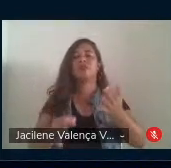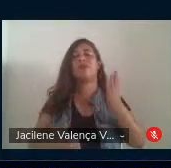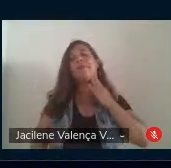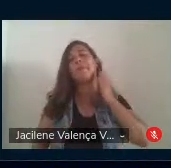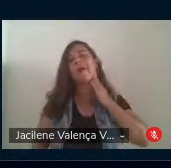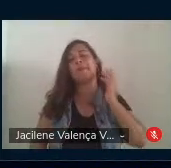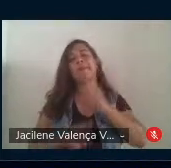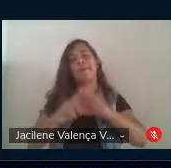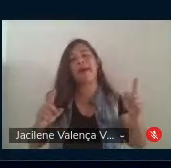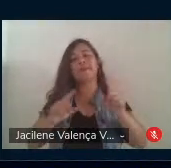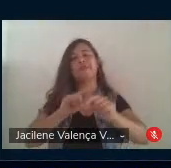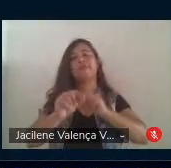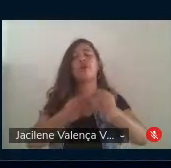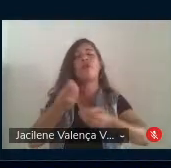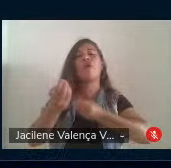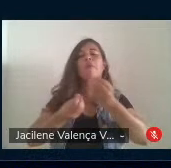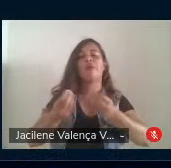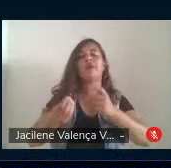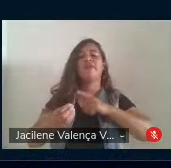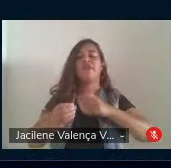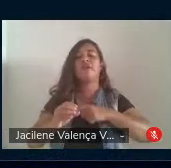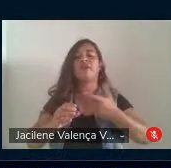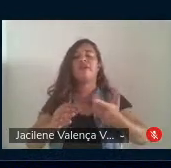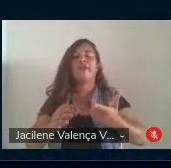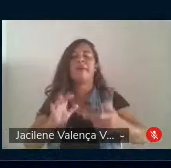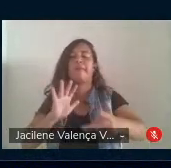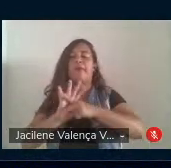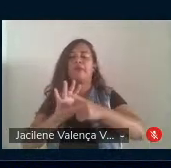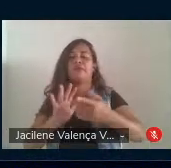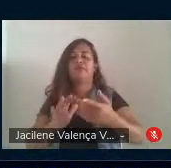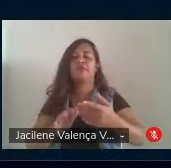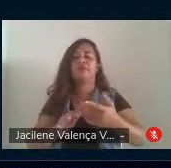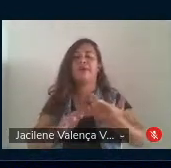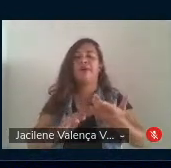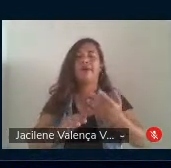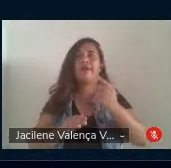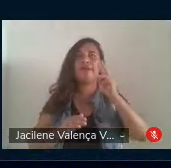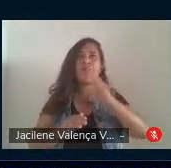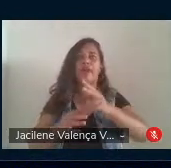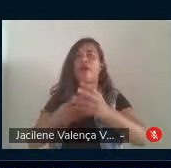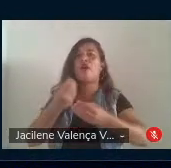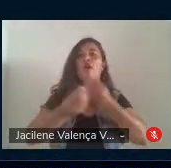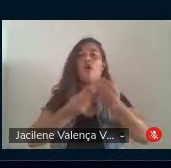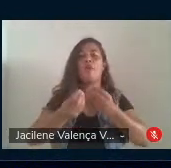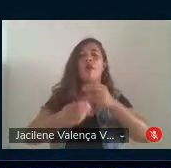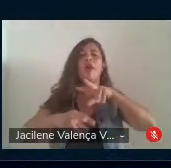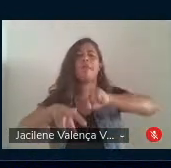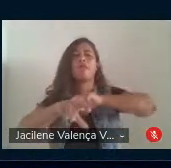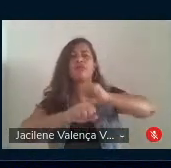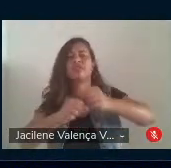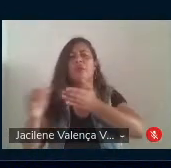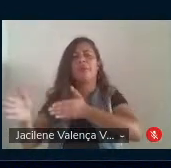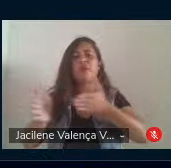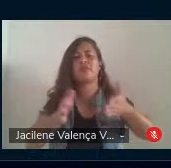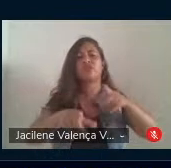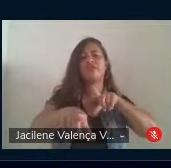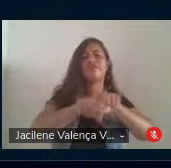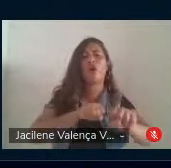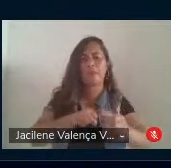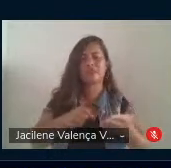mas numa projeção, tem um caráter teleológico, ele enxerga um horizonte que busca, sim, um processo de formação